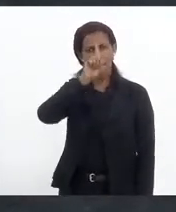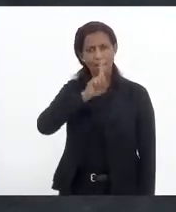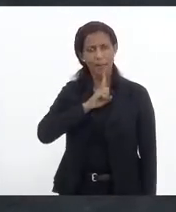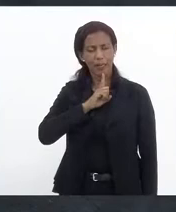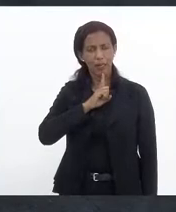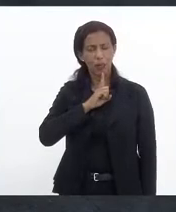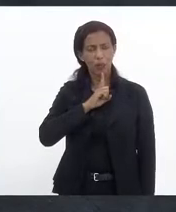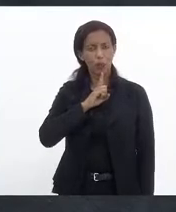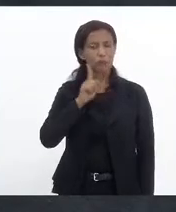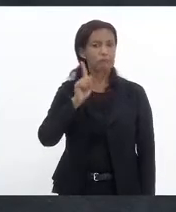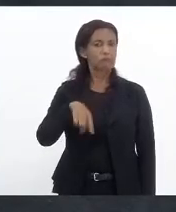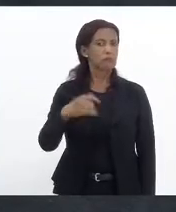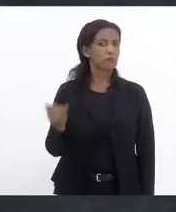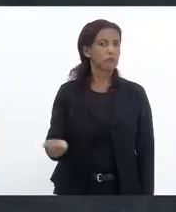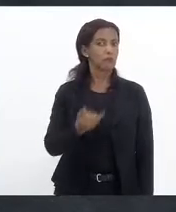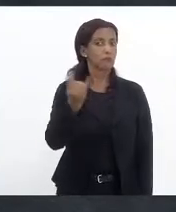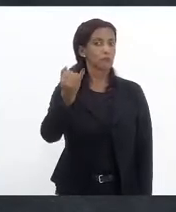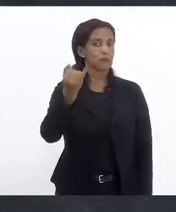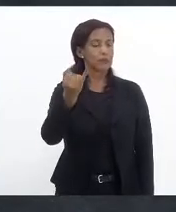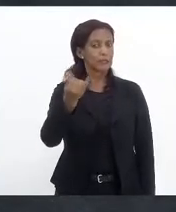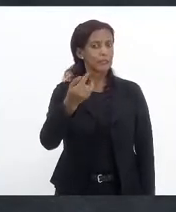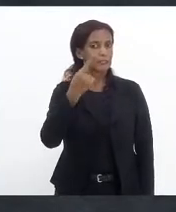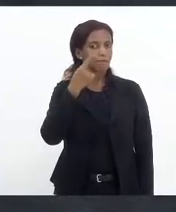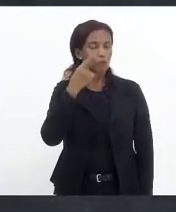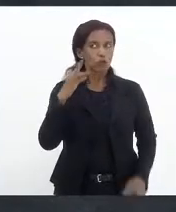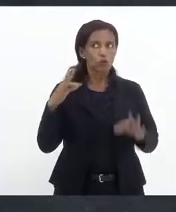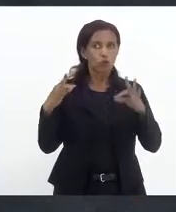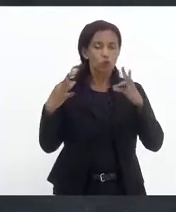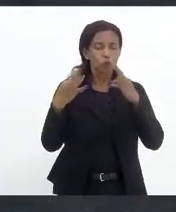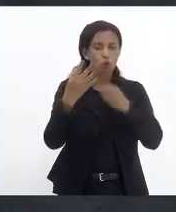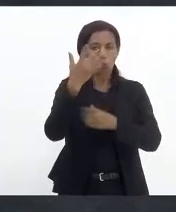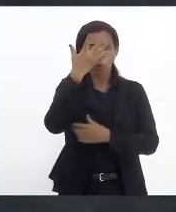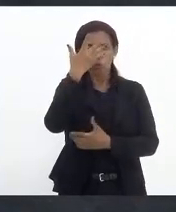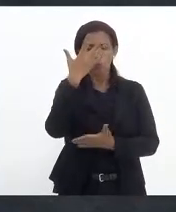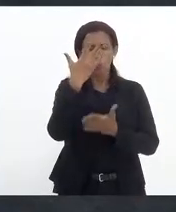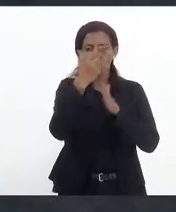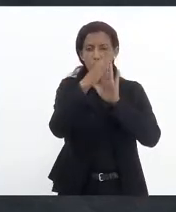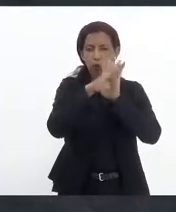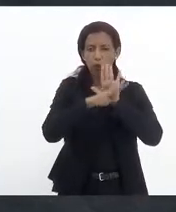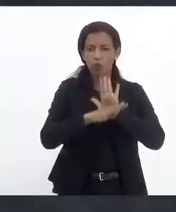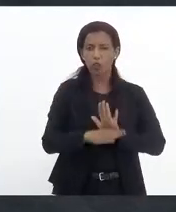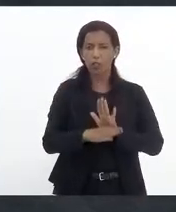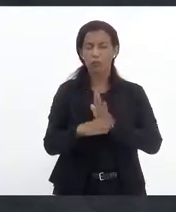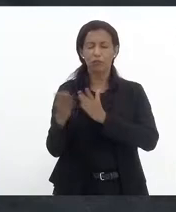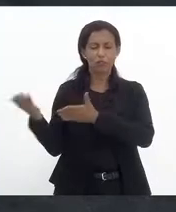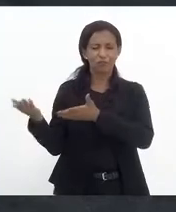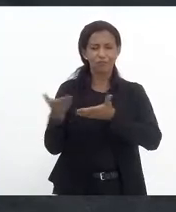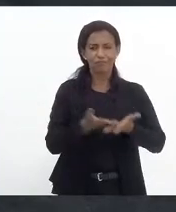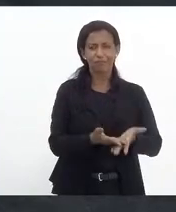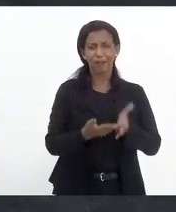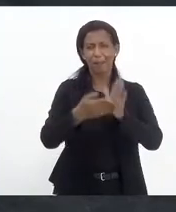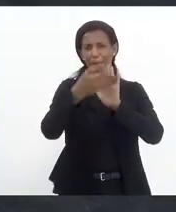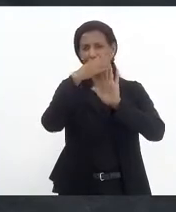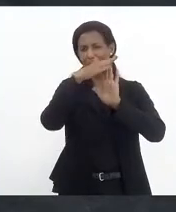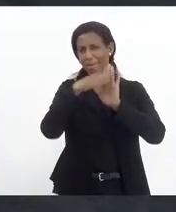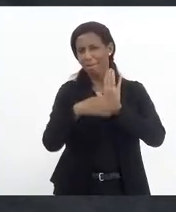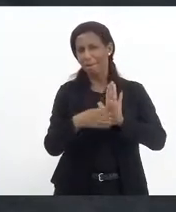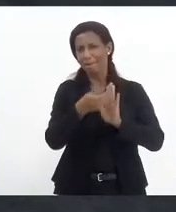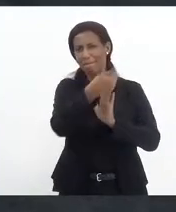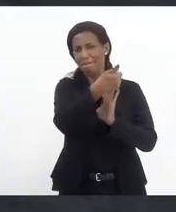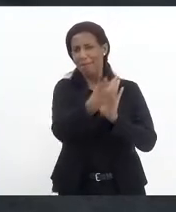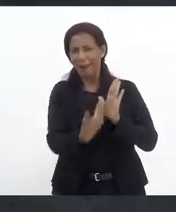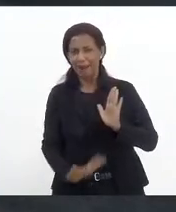e é superimportante a gente saudar todos aqueles projetos que a gente já trouxe a essa casa, já vislumbrou,